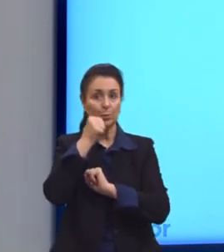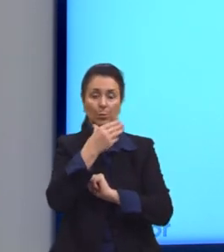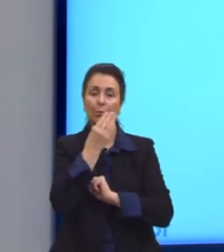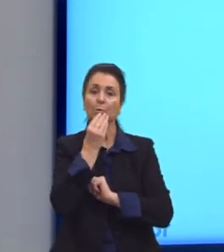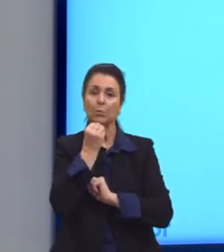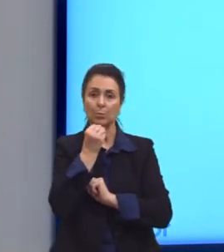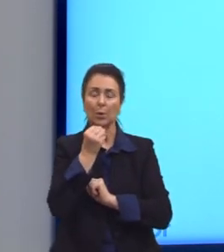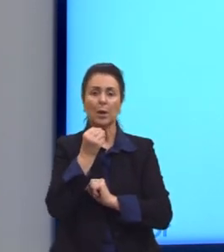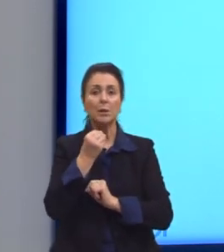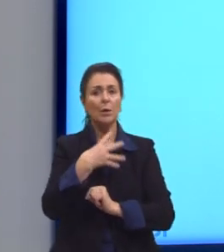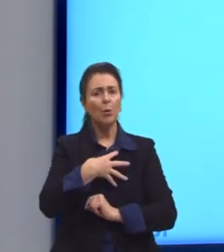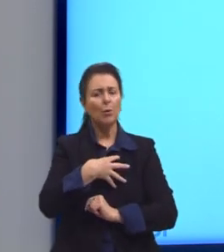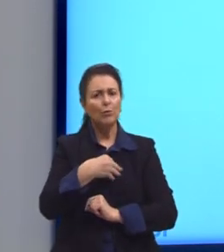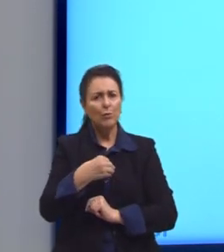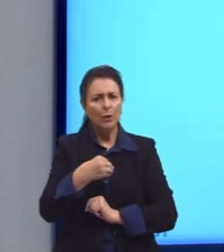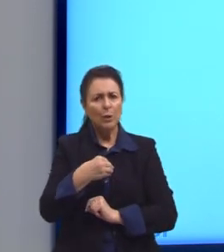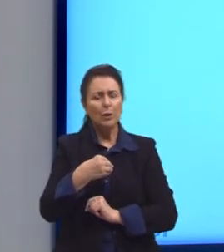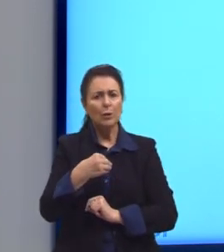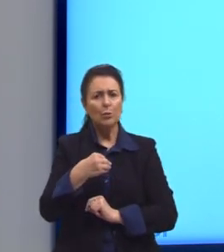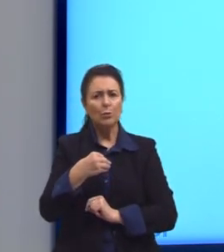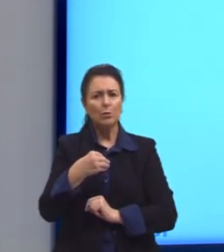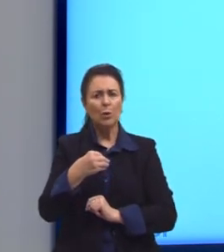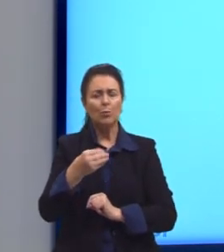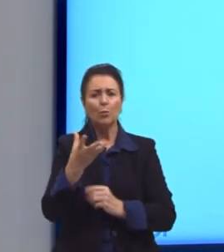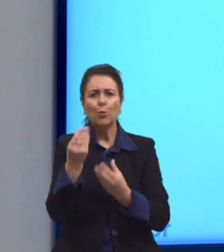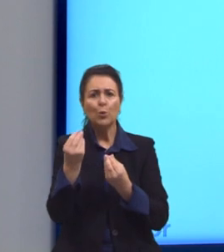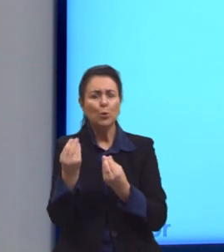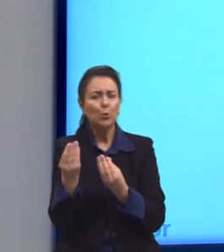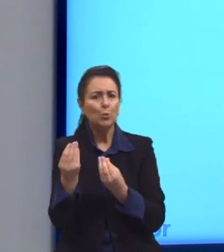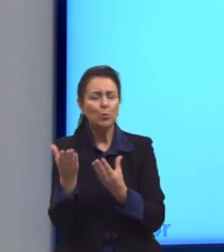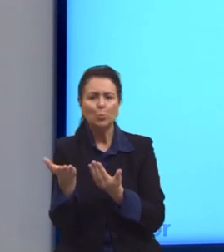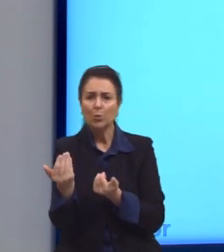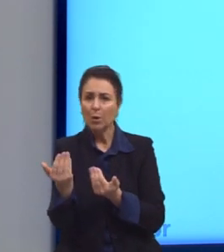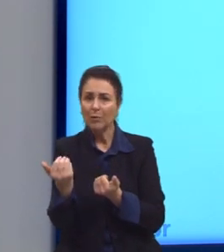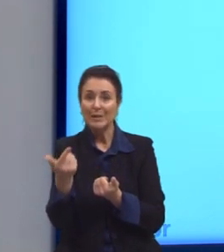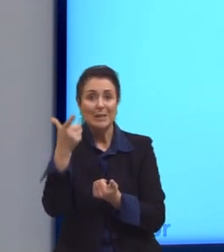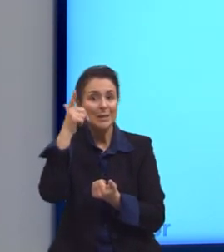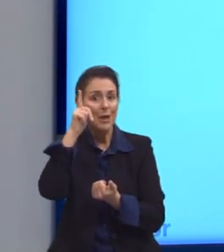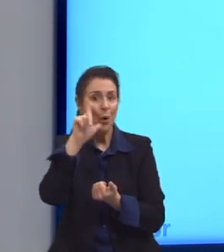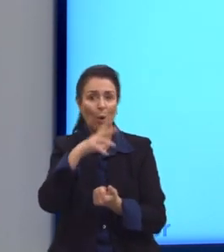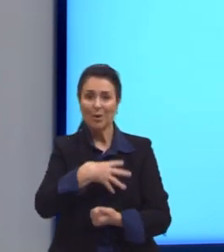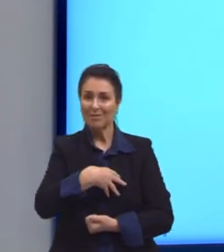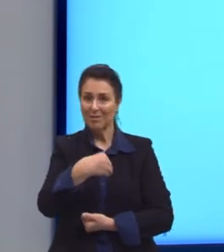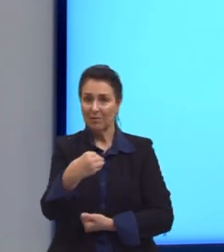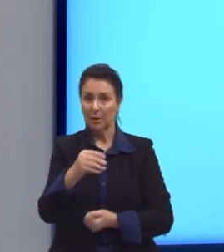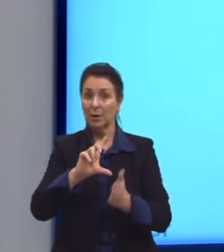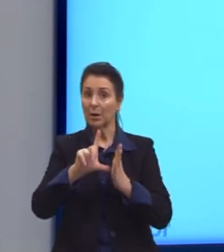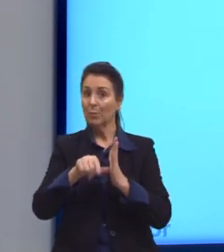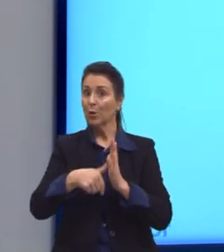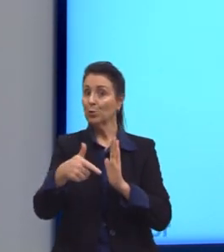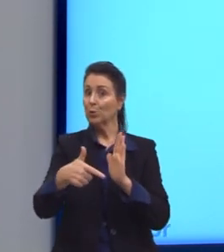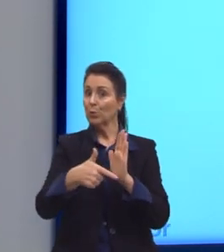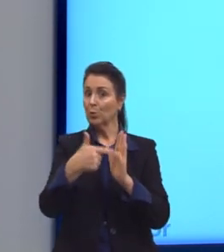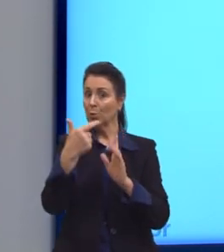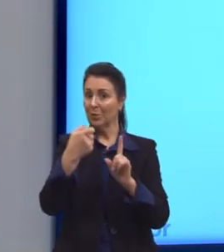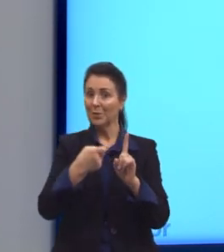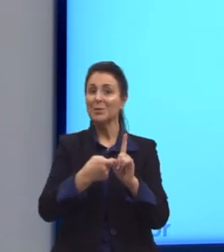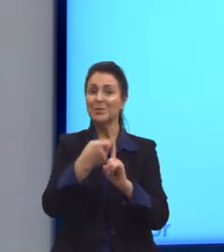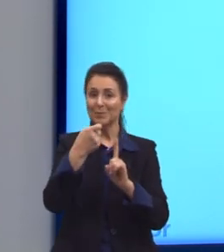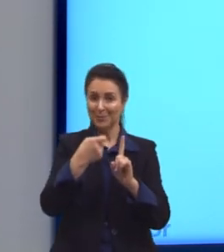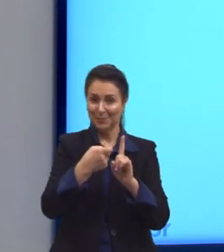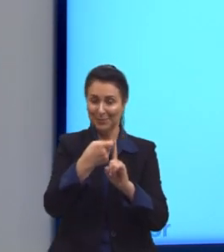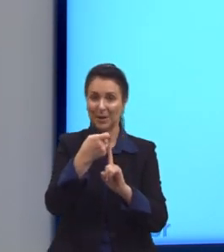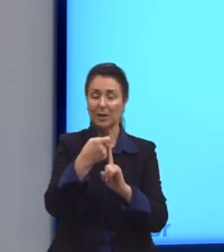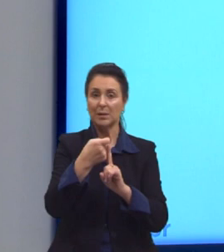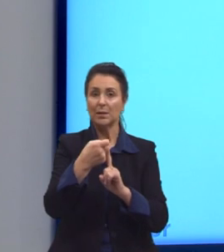filhote. Então, ele não está na época ainda de reprodução. Mas, a partir do segundo mês, nós ainda temos